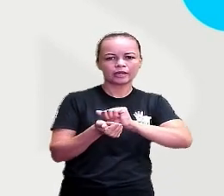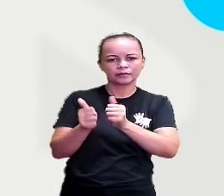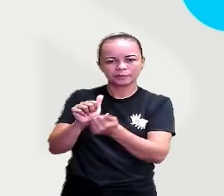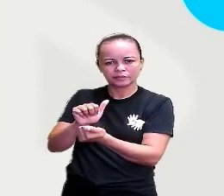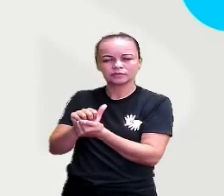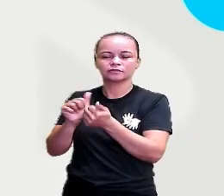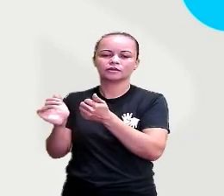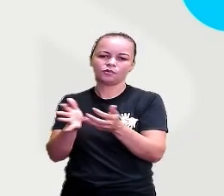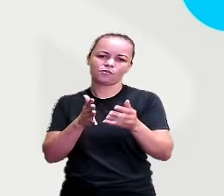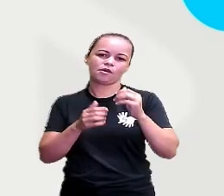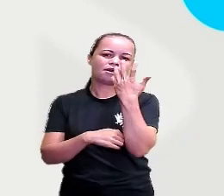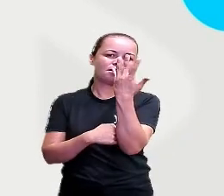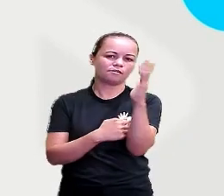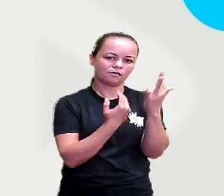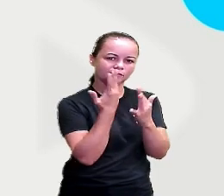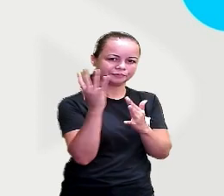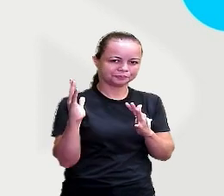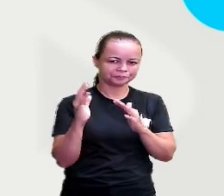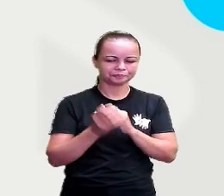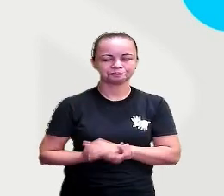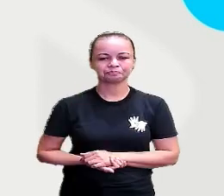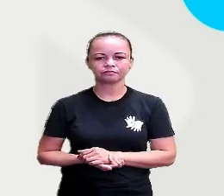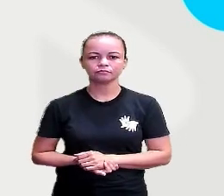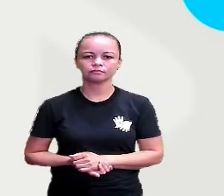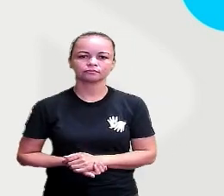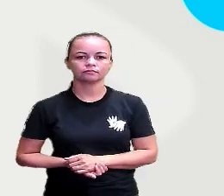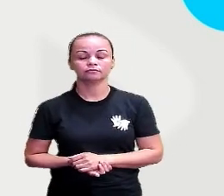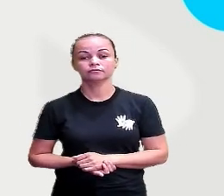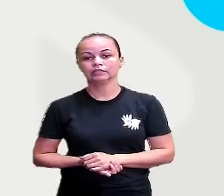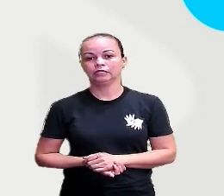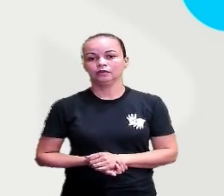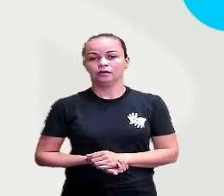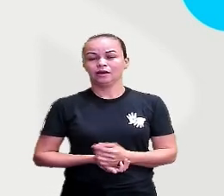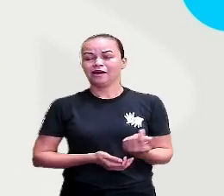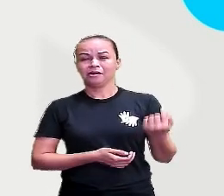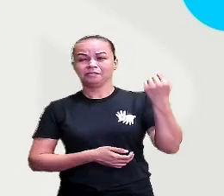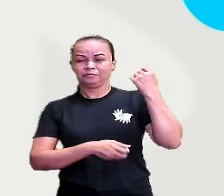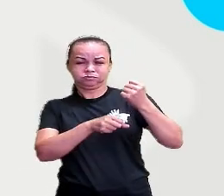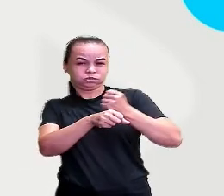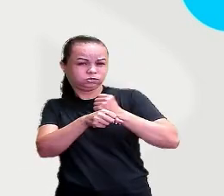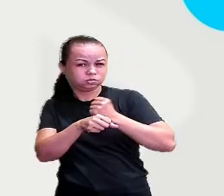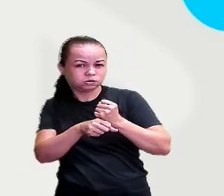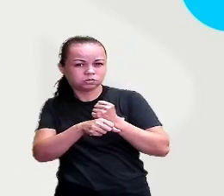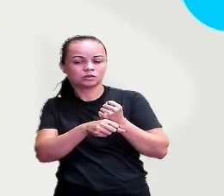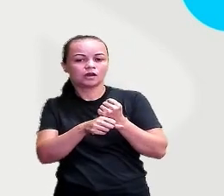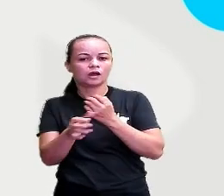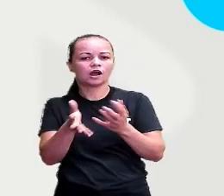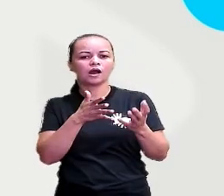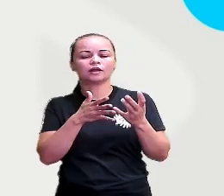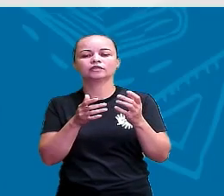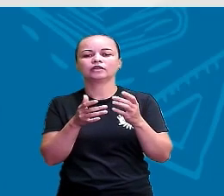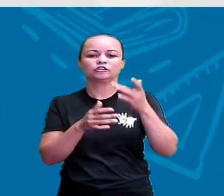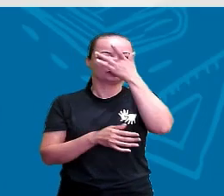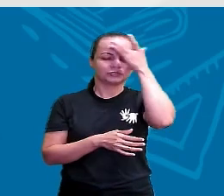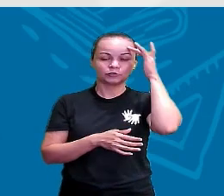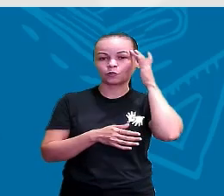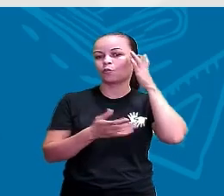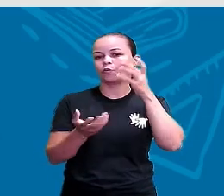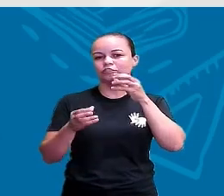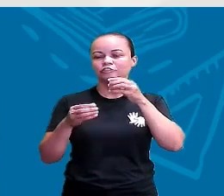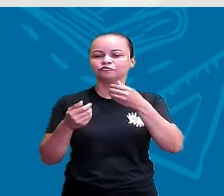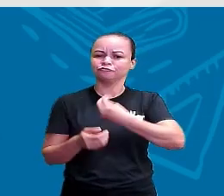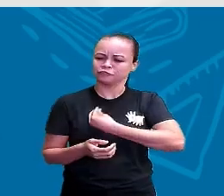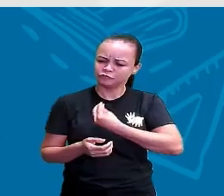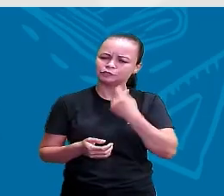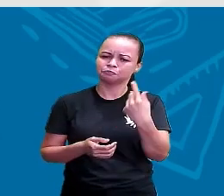em meio à natureza. Ou seja, há muitos anos atrás, há mais de 200 mil anos atrás, os povos nômades viviam